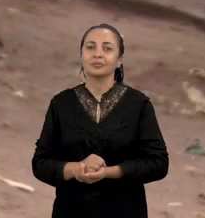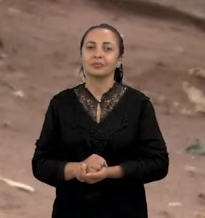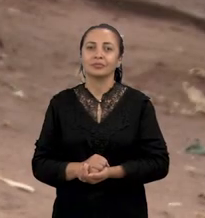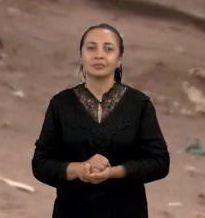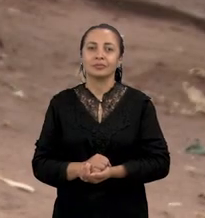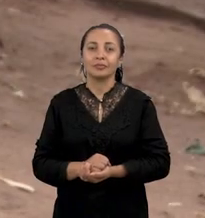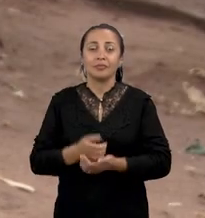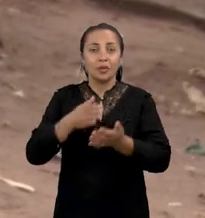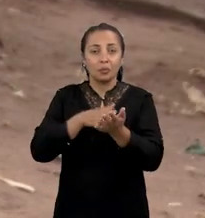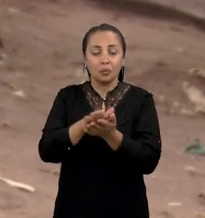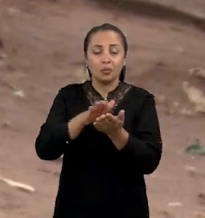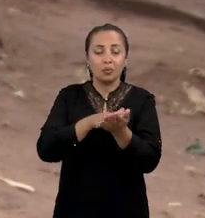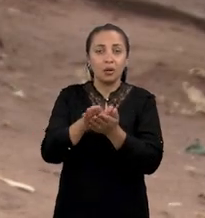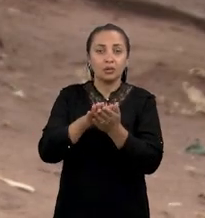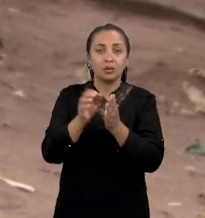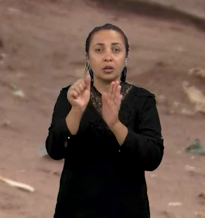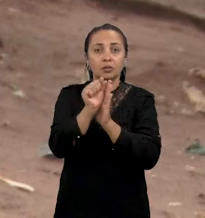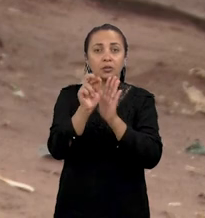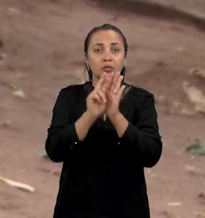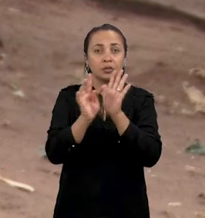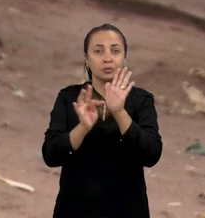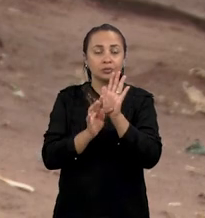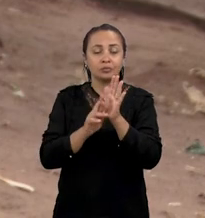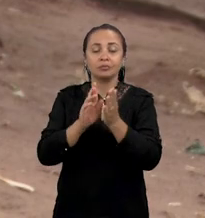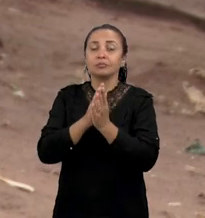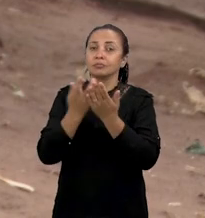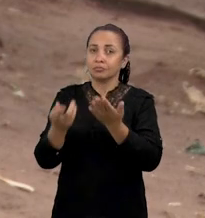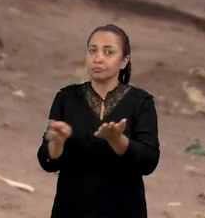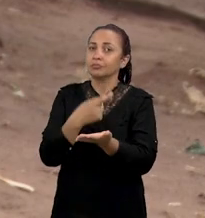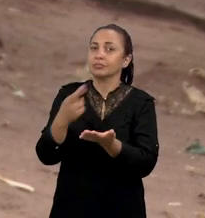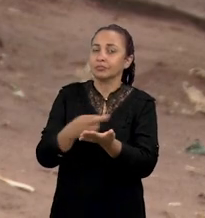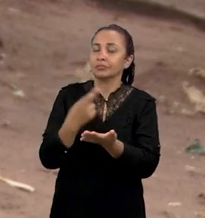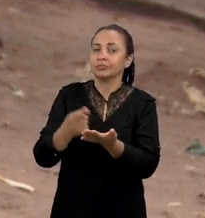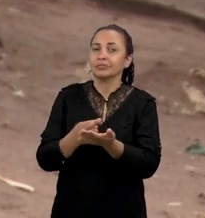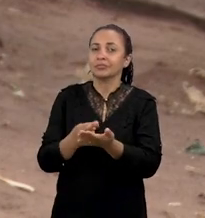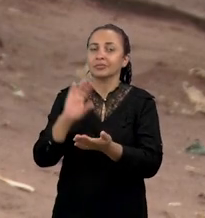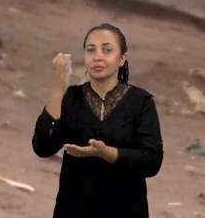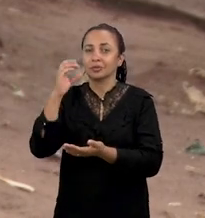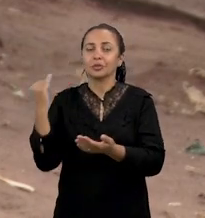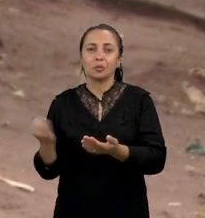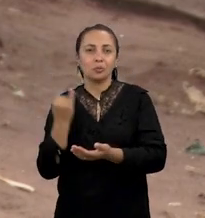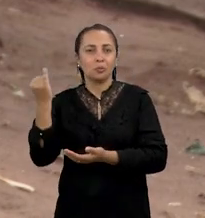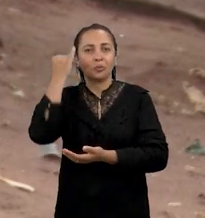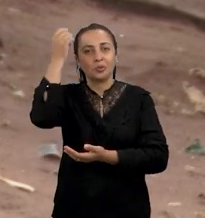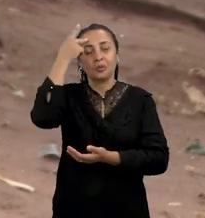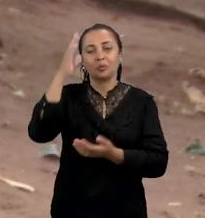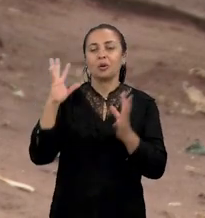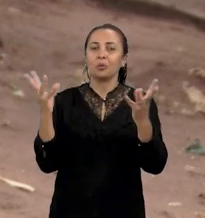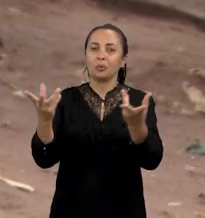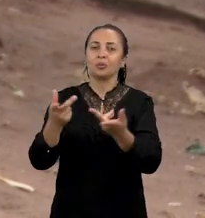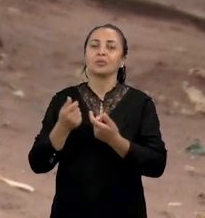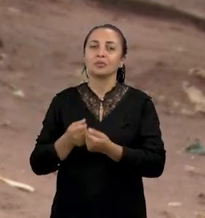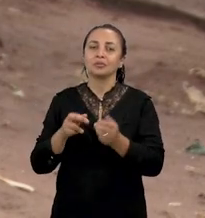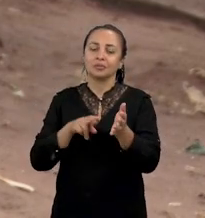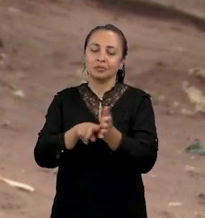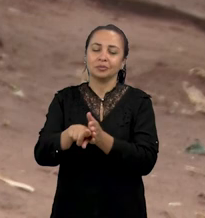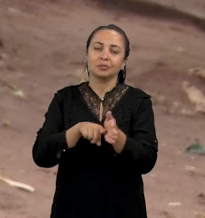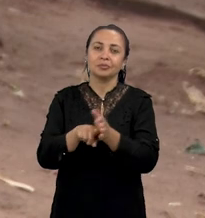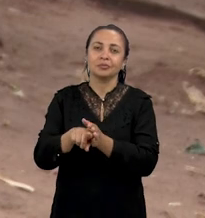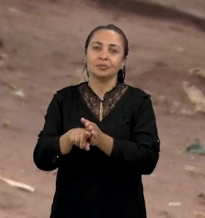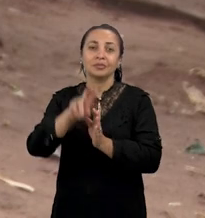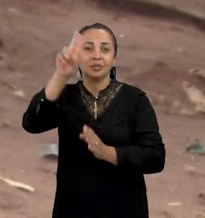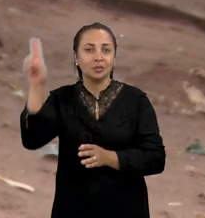A publicação de artigos em revistas científicas é um indicador importante da qualidade das pesquisas. E as